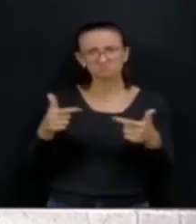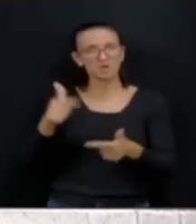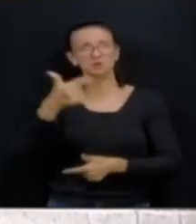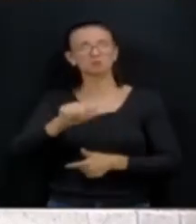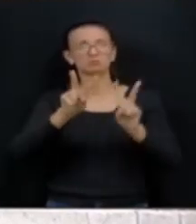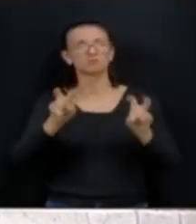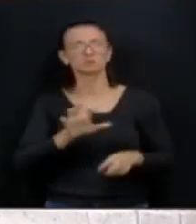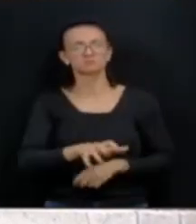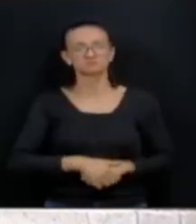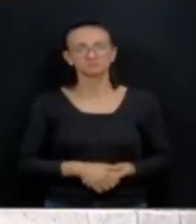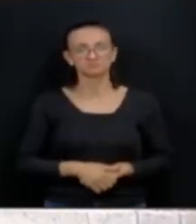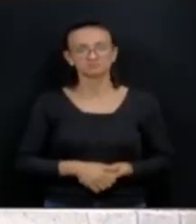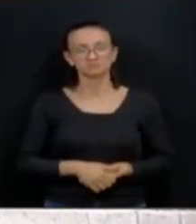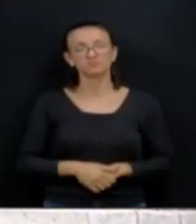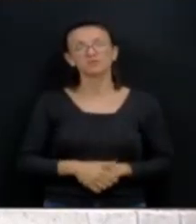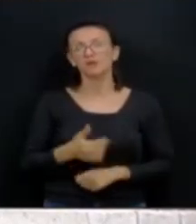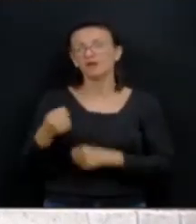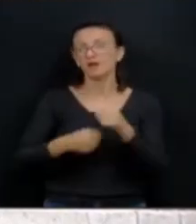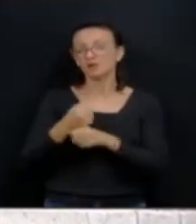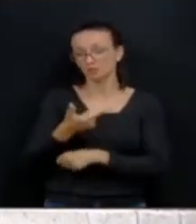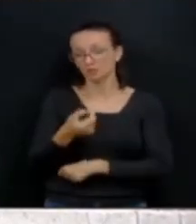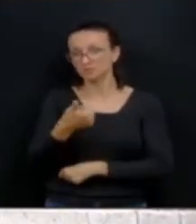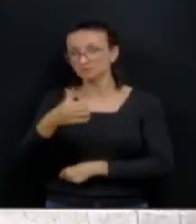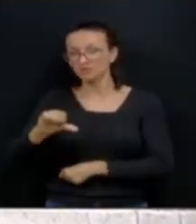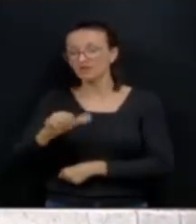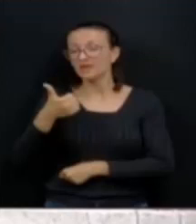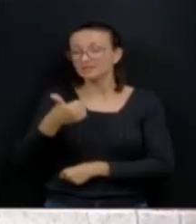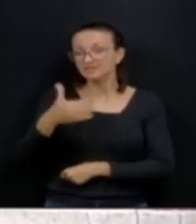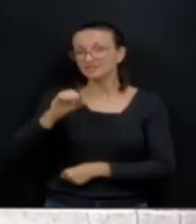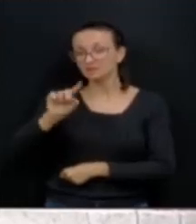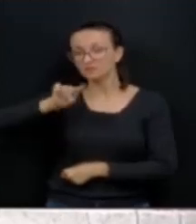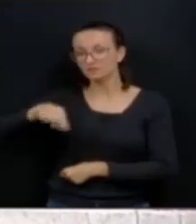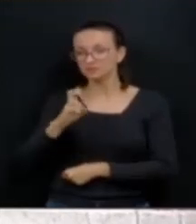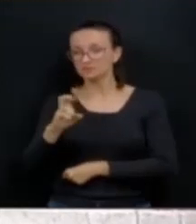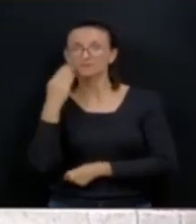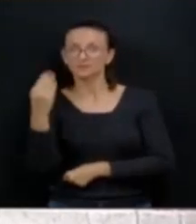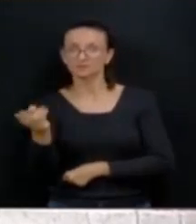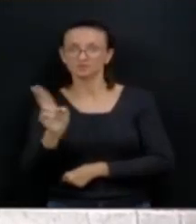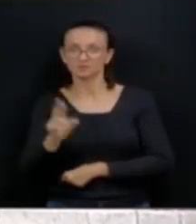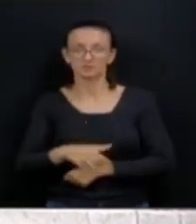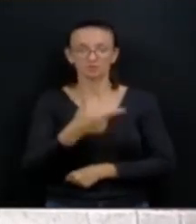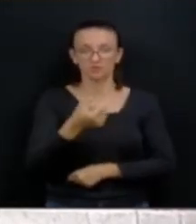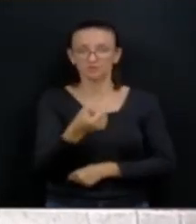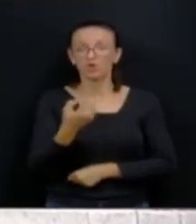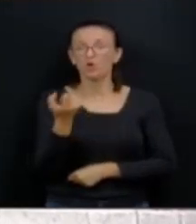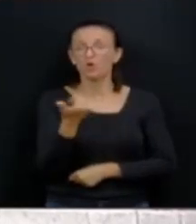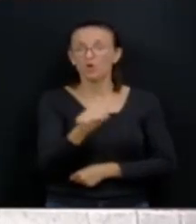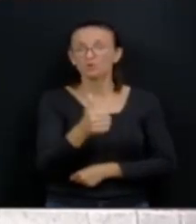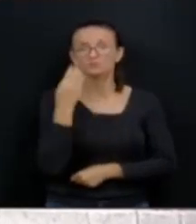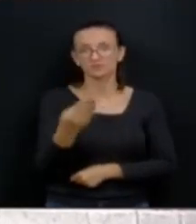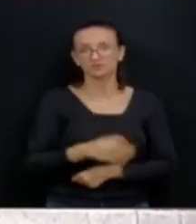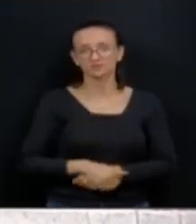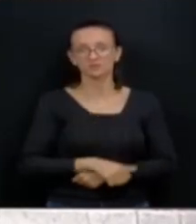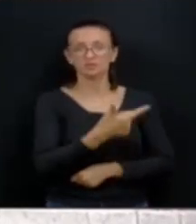No ano de 2019, eram 10,5 bilhões. No ano de 2020, 11 bilhões. No ano de 2021,